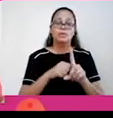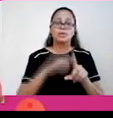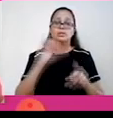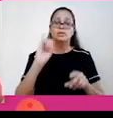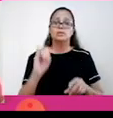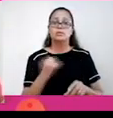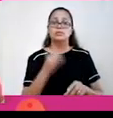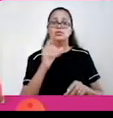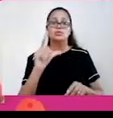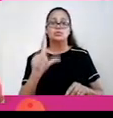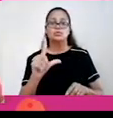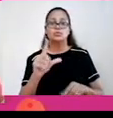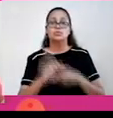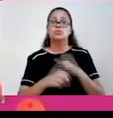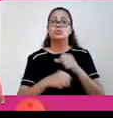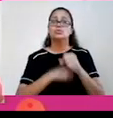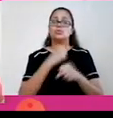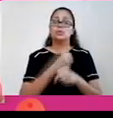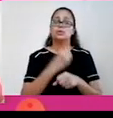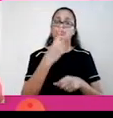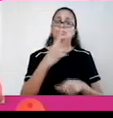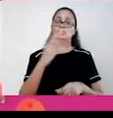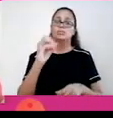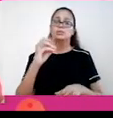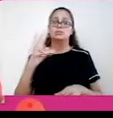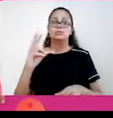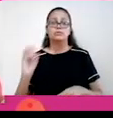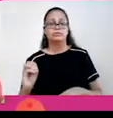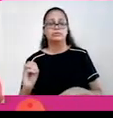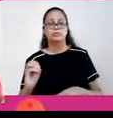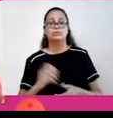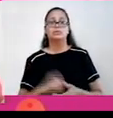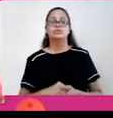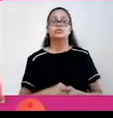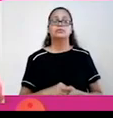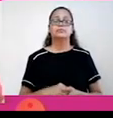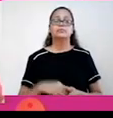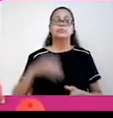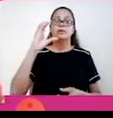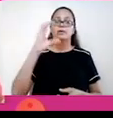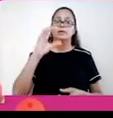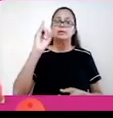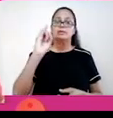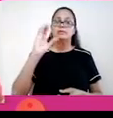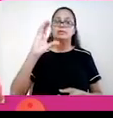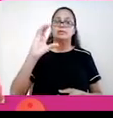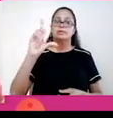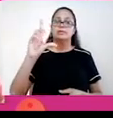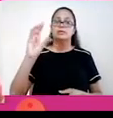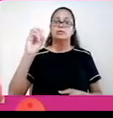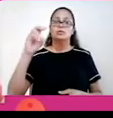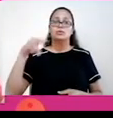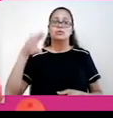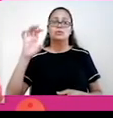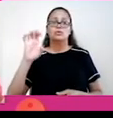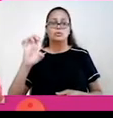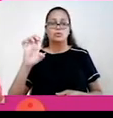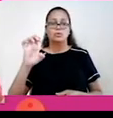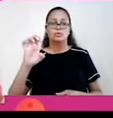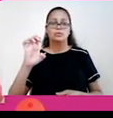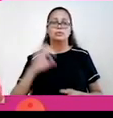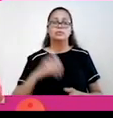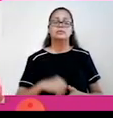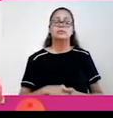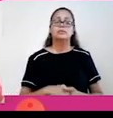2020, desse ano. O ciclone, o que é? Qualquer sistema de ventos fortes que giram em torno de um centro de